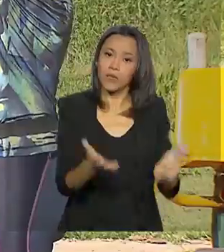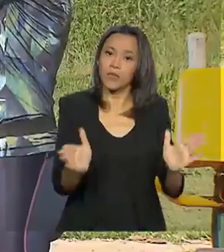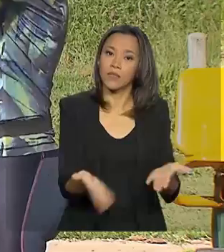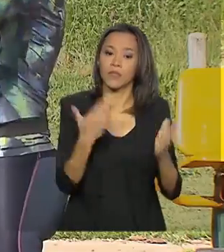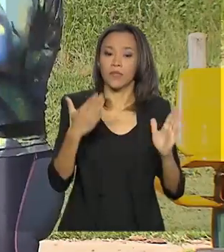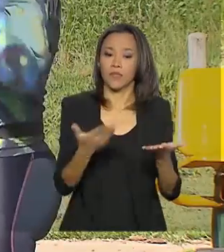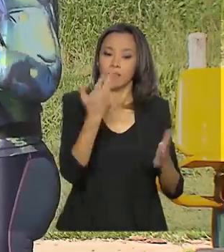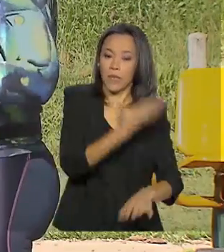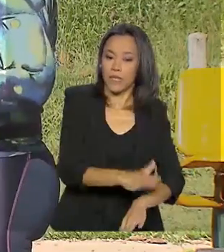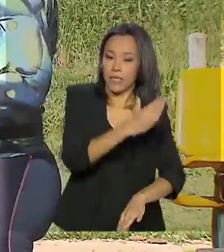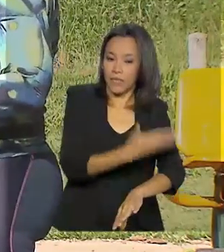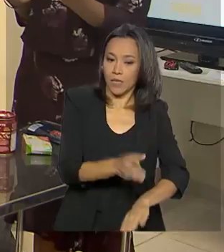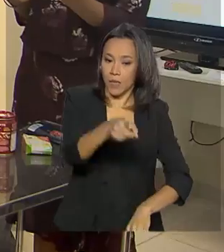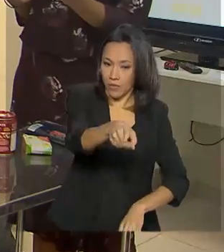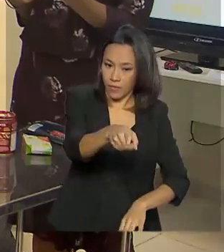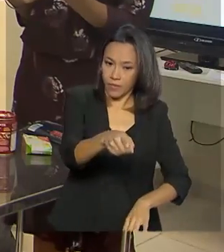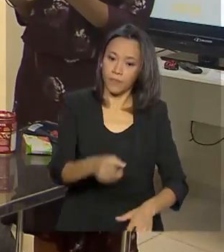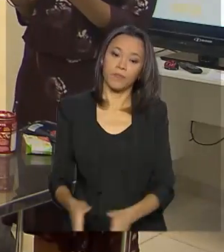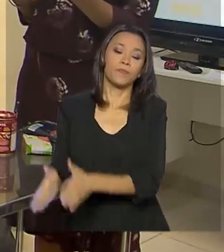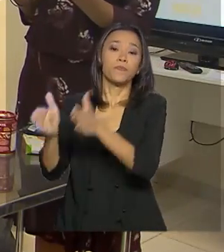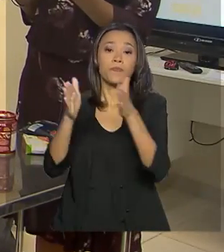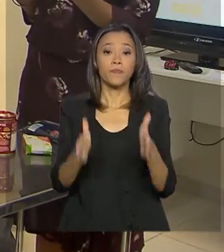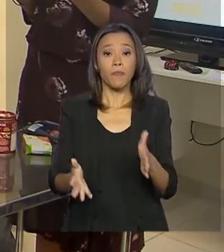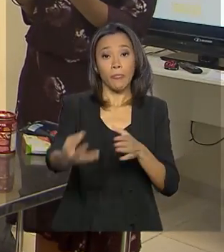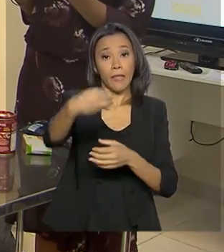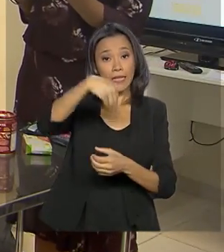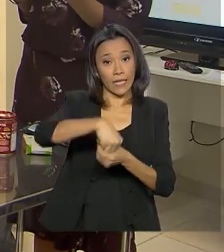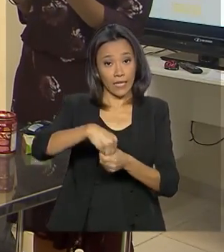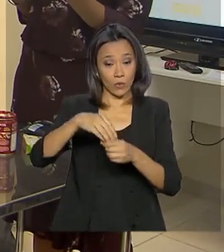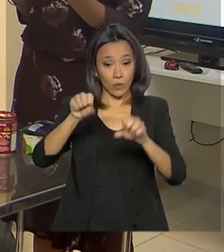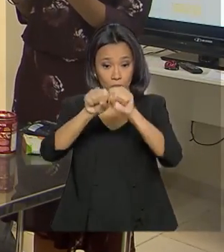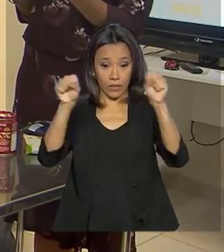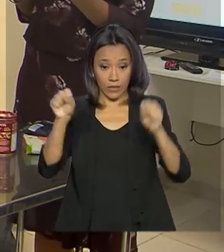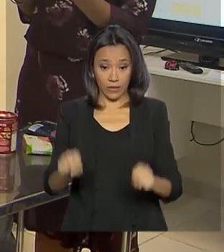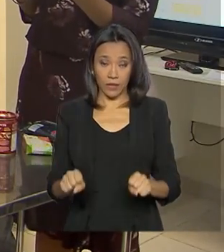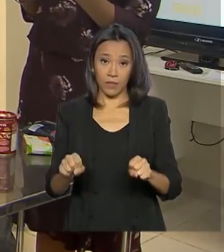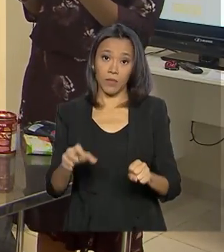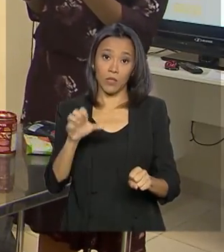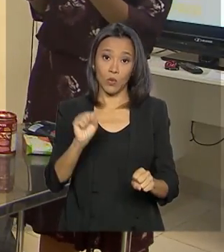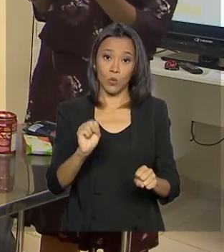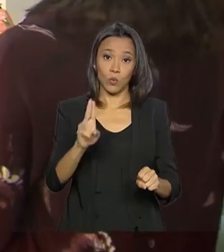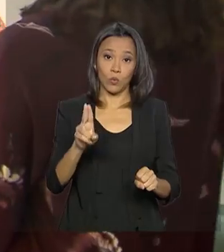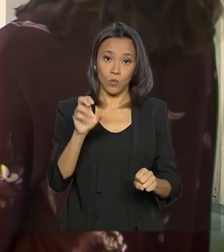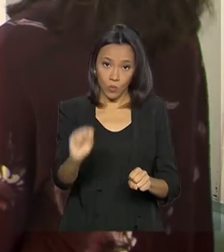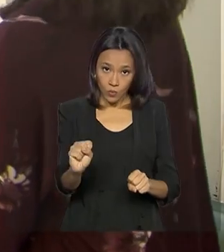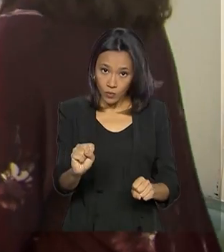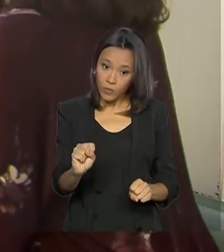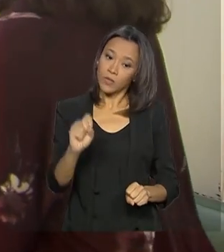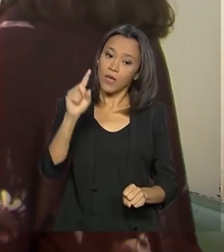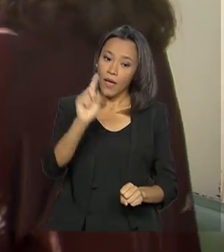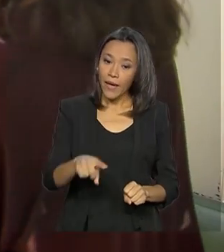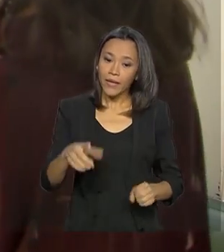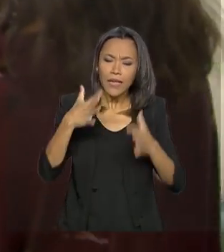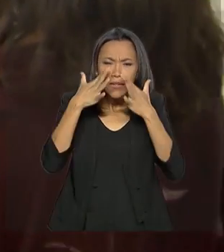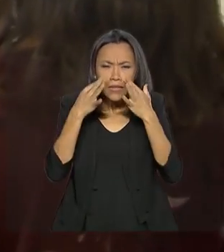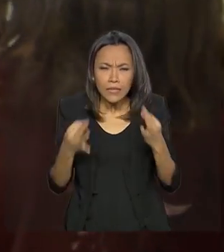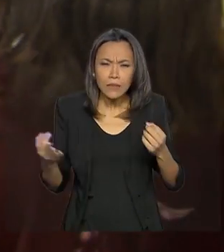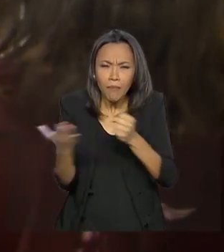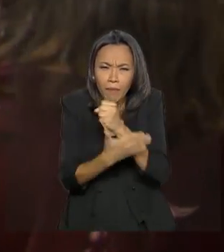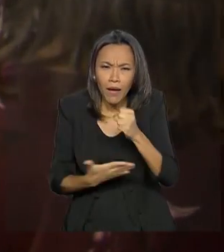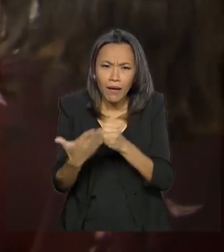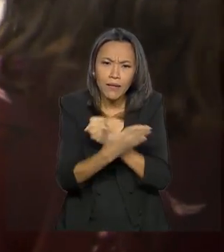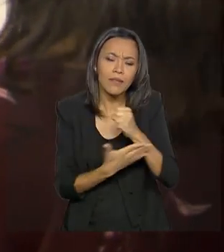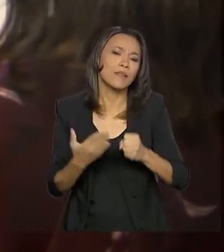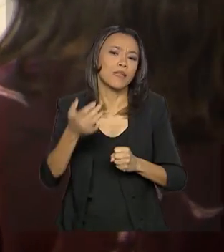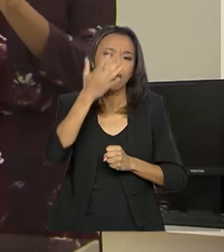corporais e atividade física. Dentro do Sistema Único de Saúde, é na atenção primária que as pessoas encontram